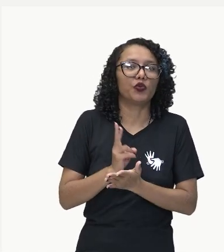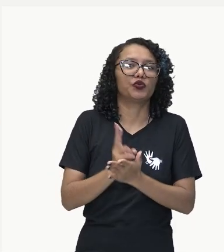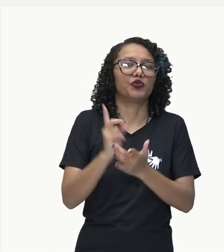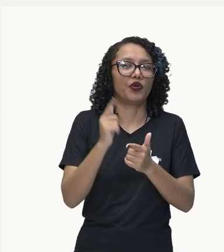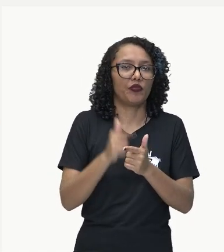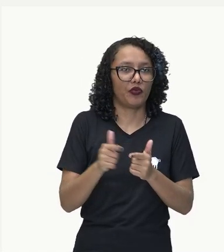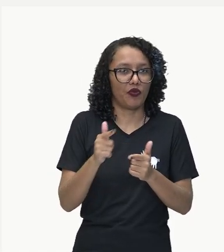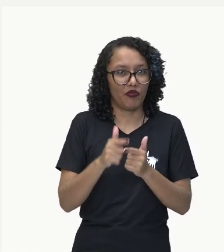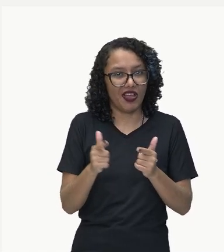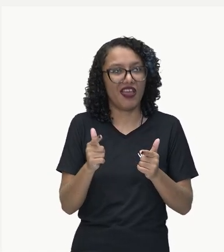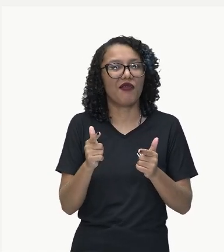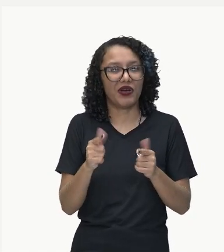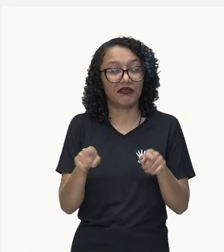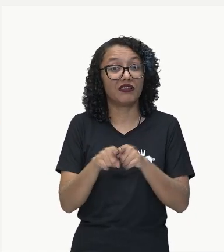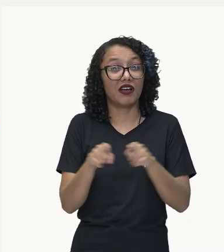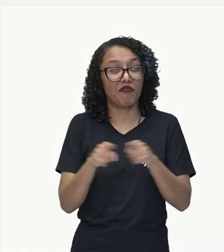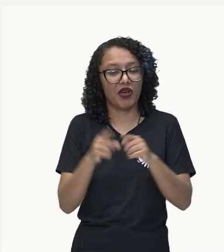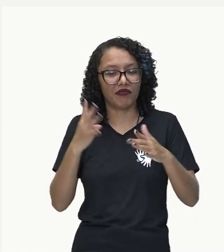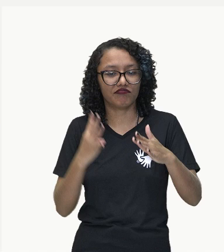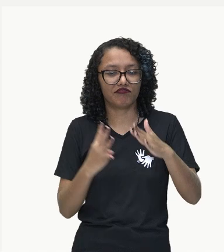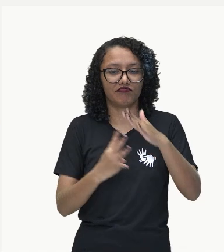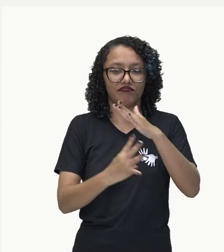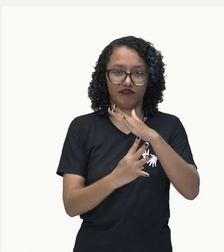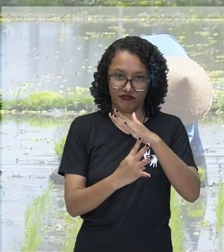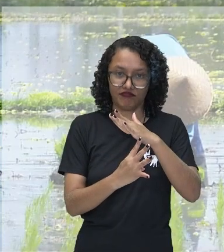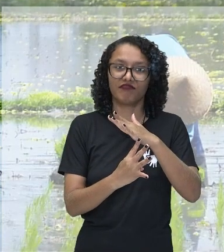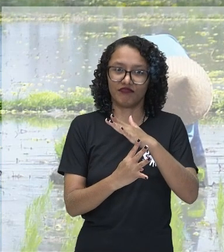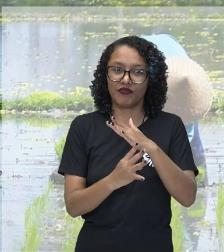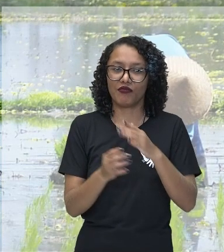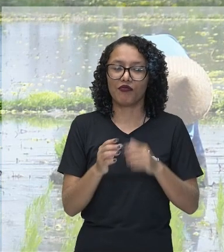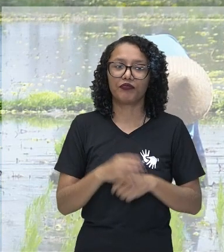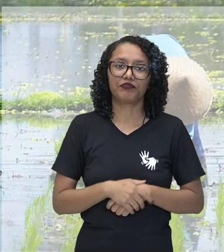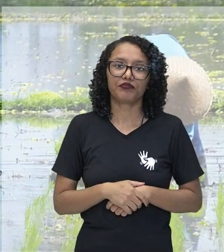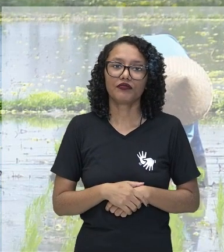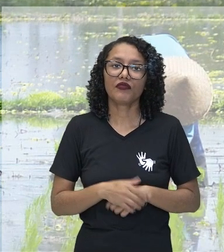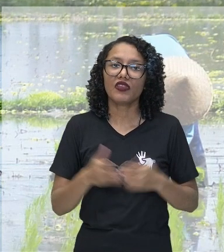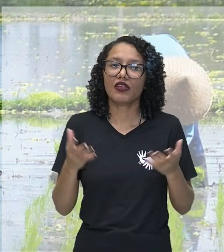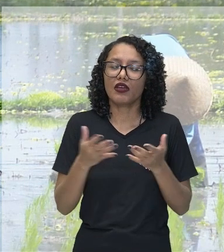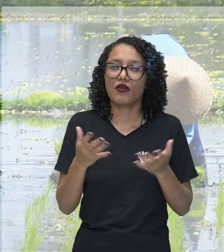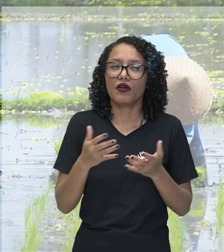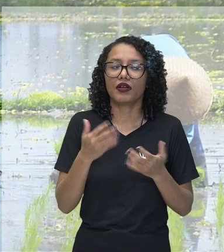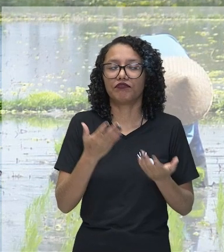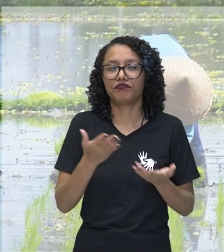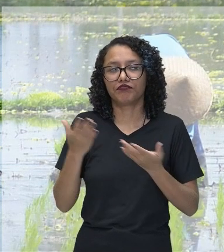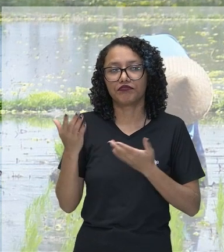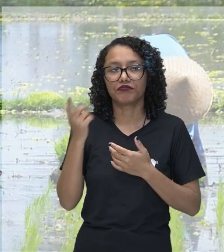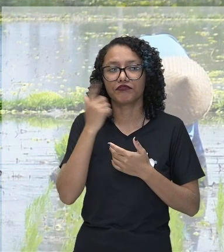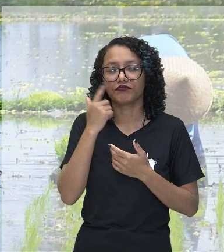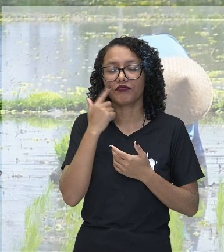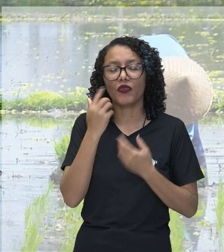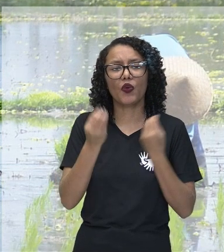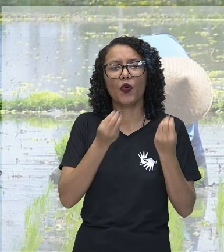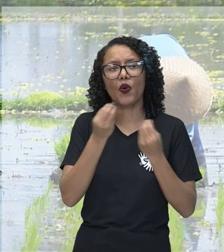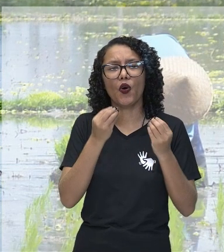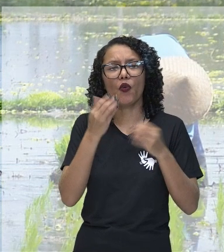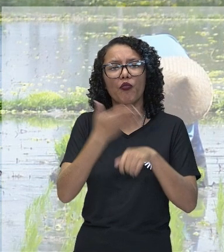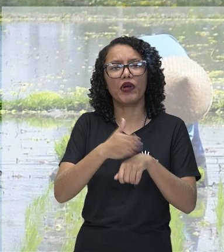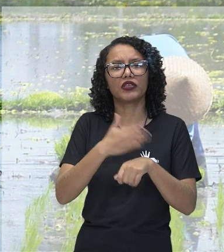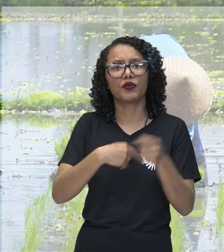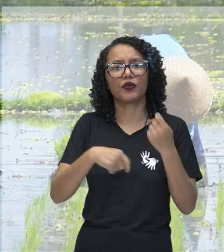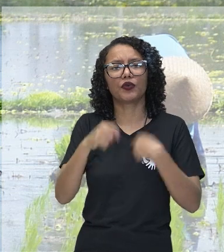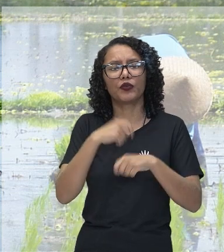inserção de imigrantes na sua cultura. E a gente começa a falar agora das atividades econômicas.